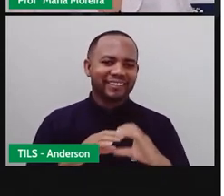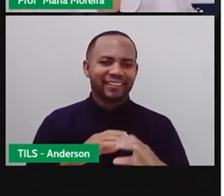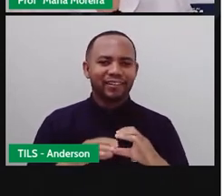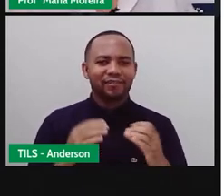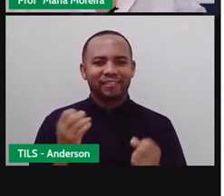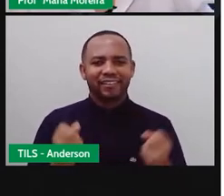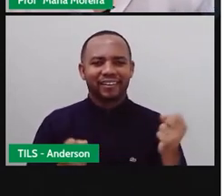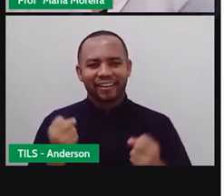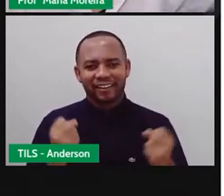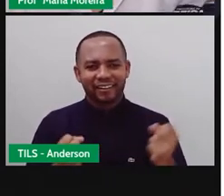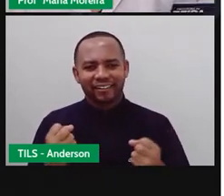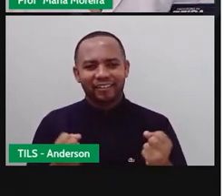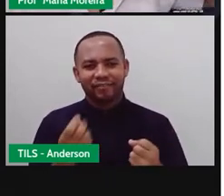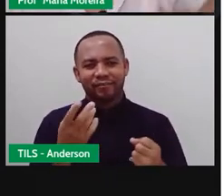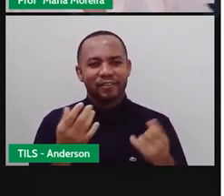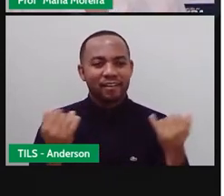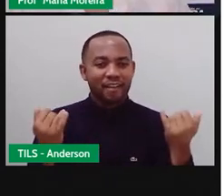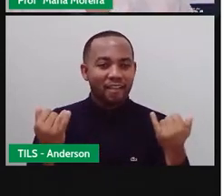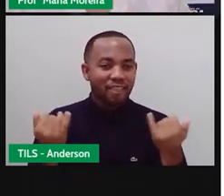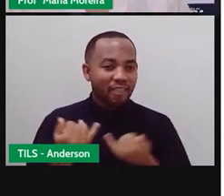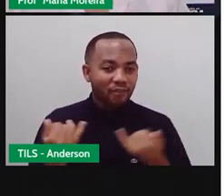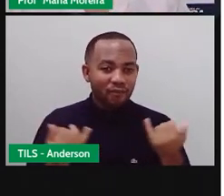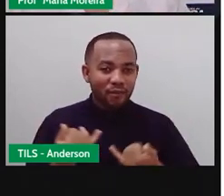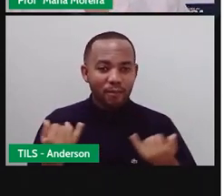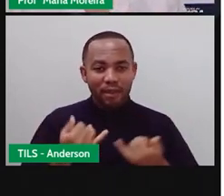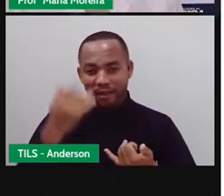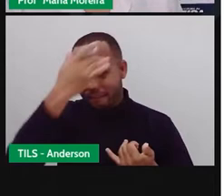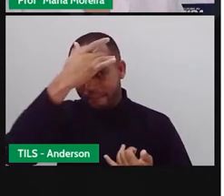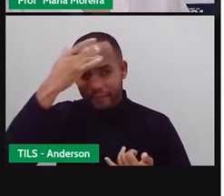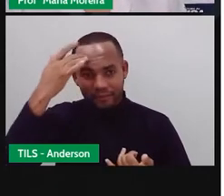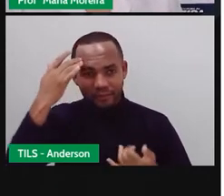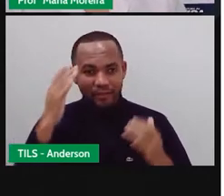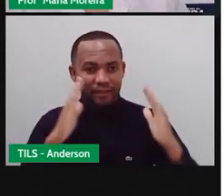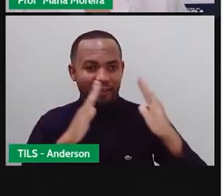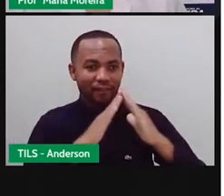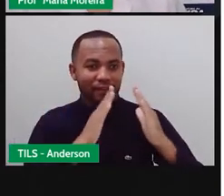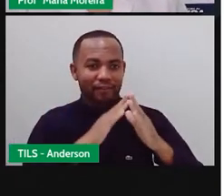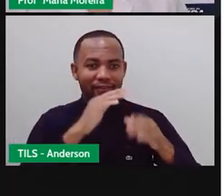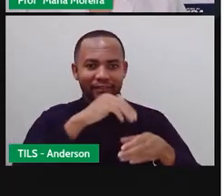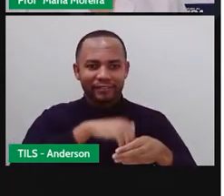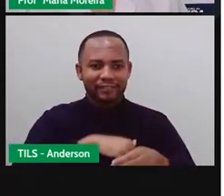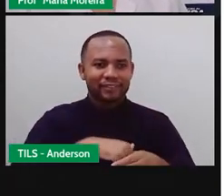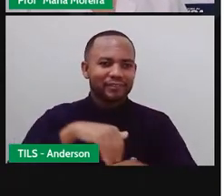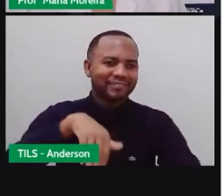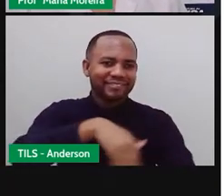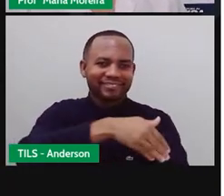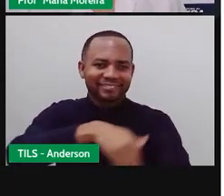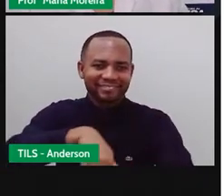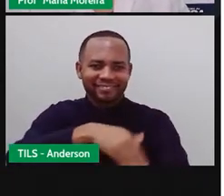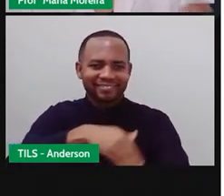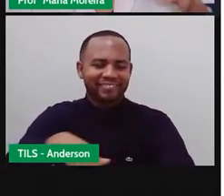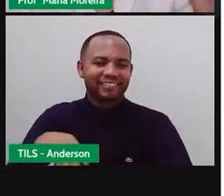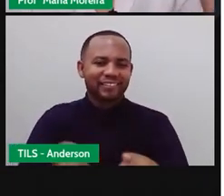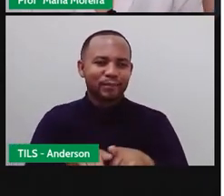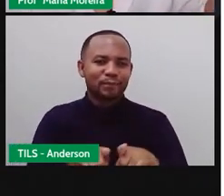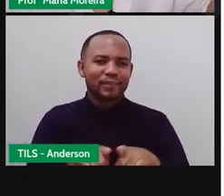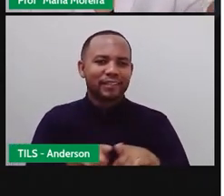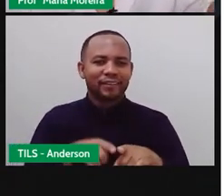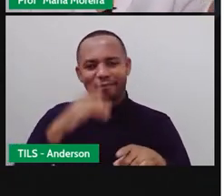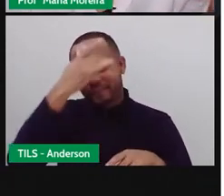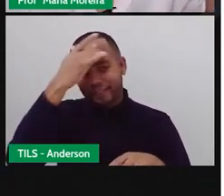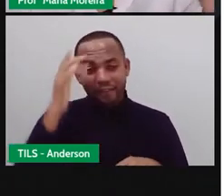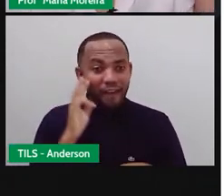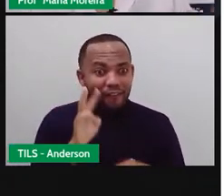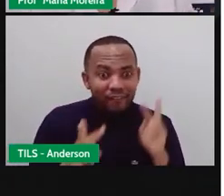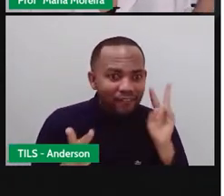de som para informar as pessoas que estão dentro de casa que eles estão passando pela rua. Não é isso? E aí a pessoa que escuta,